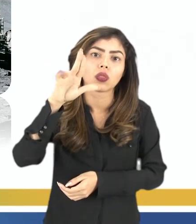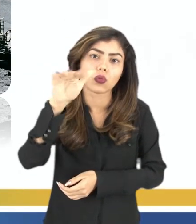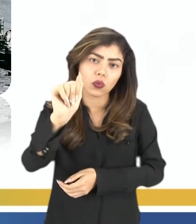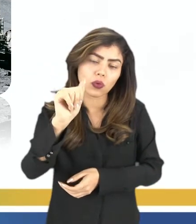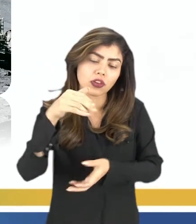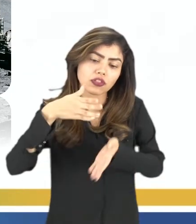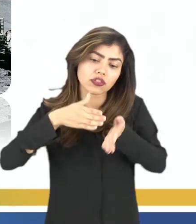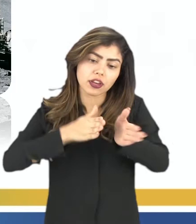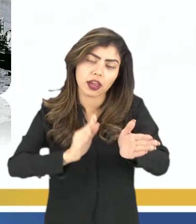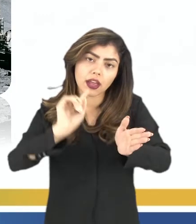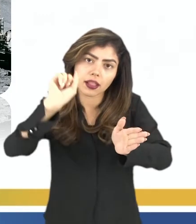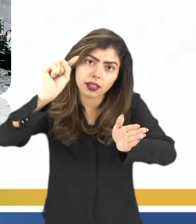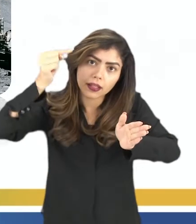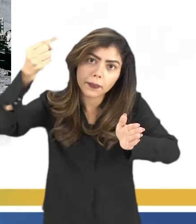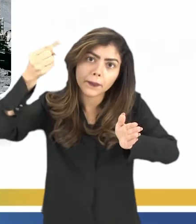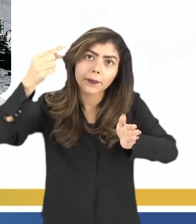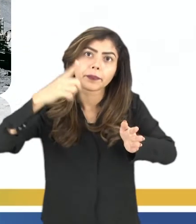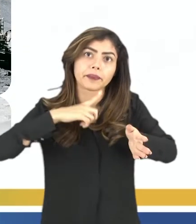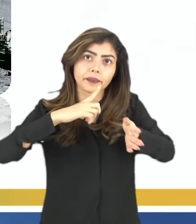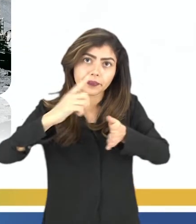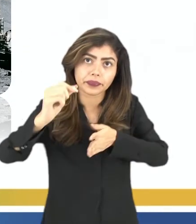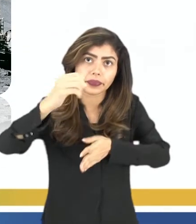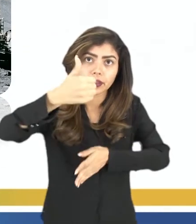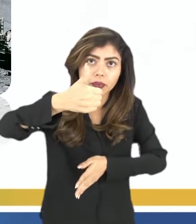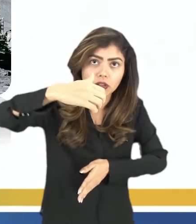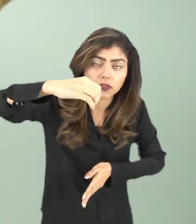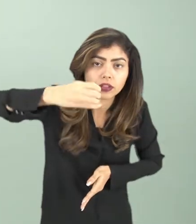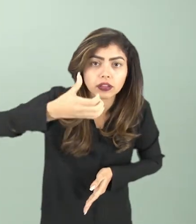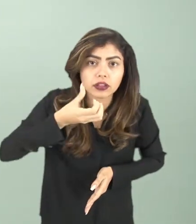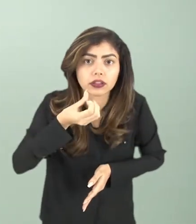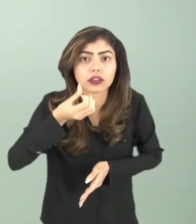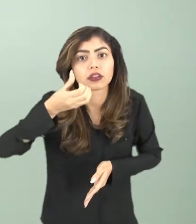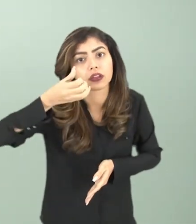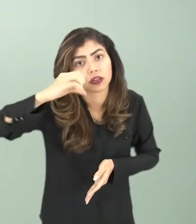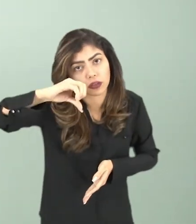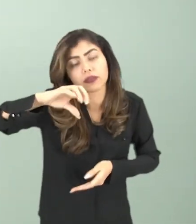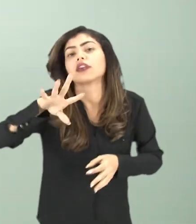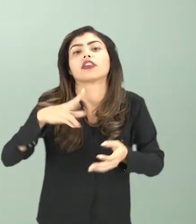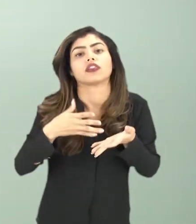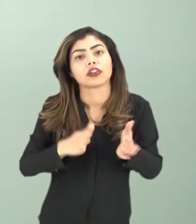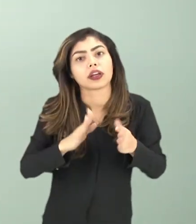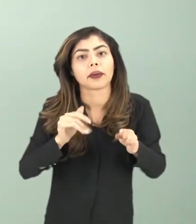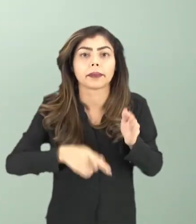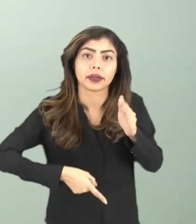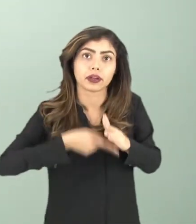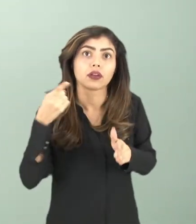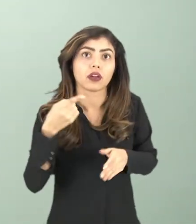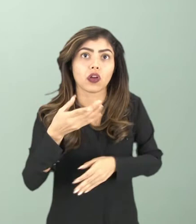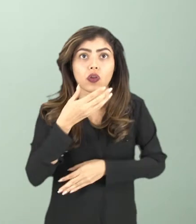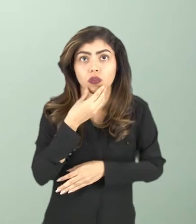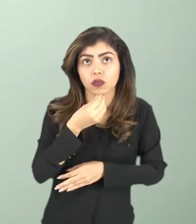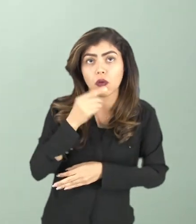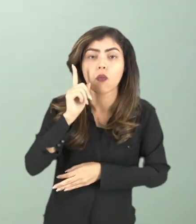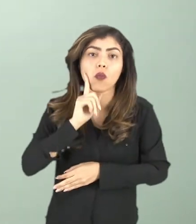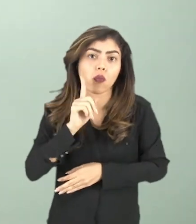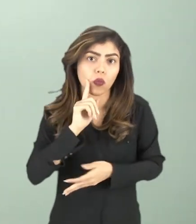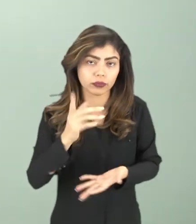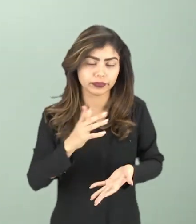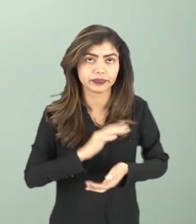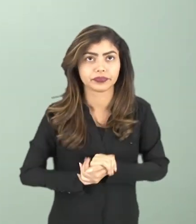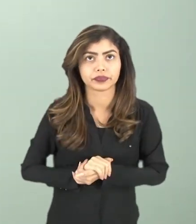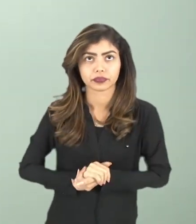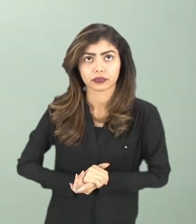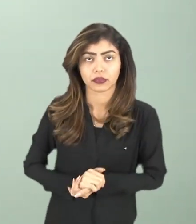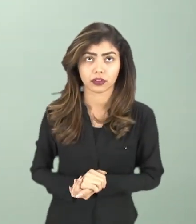Então, a gente tem essa corrida. A União Soviética chega primeiro no espaço, mas, na Lua, aí, é os Estados Unidos.